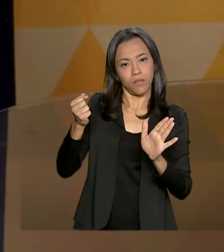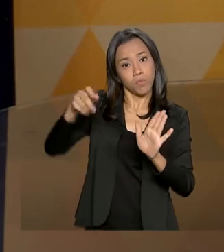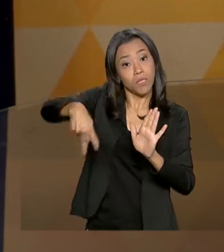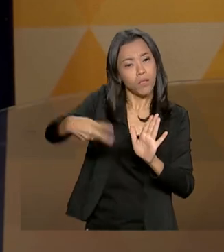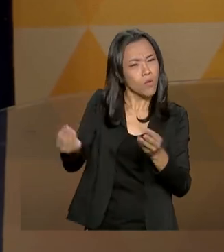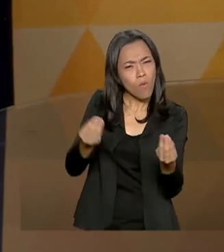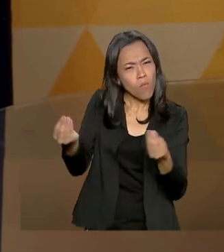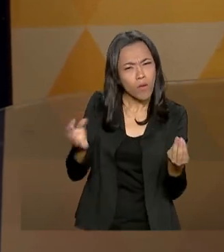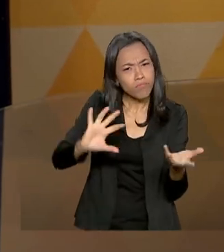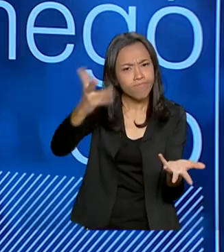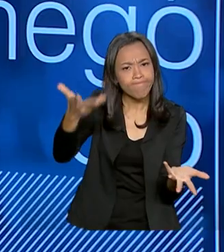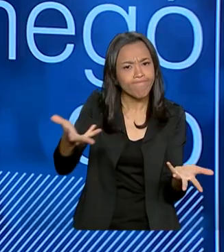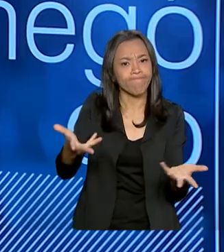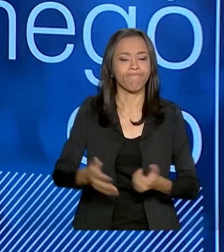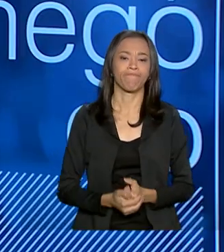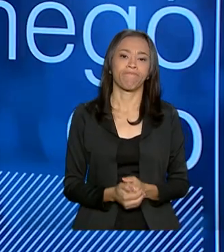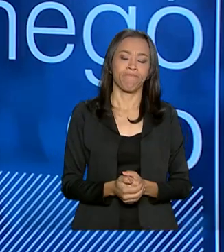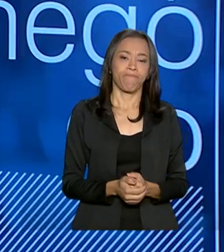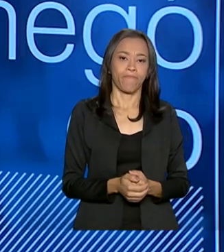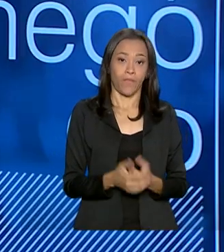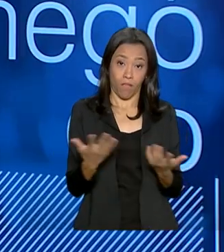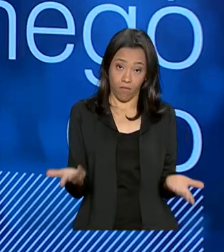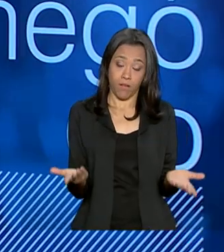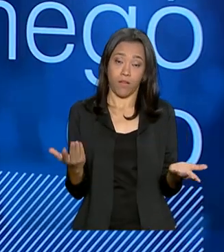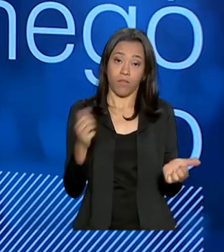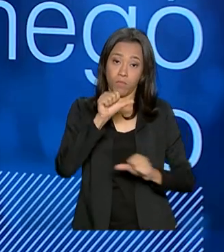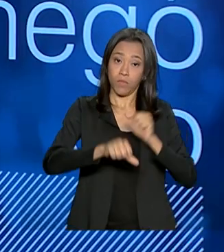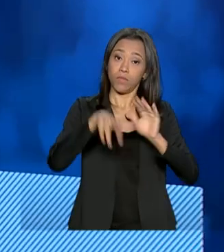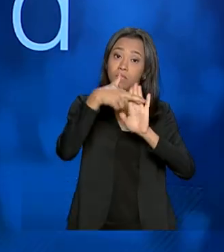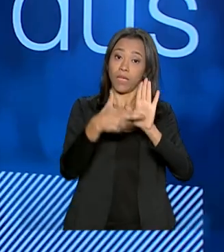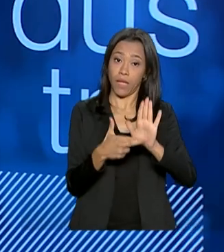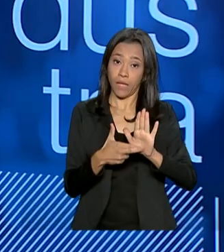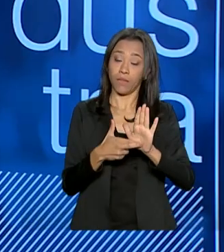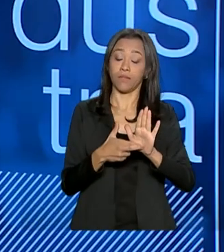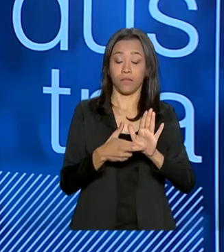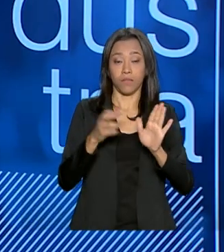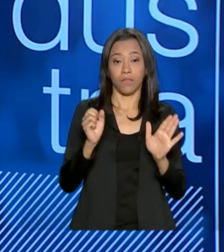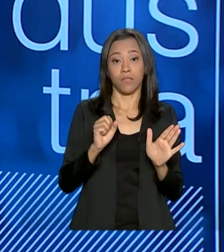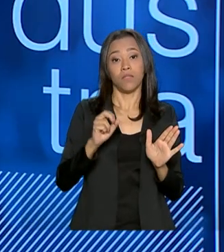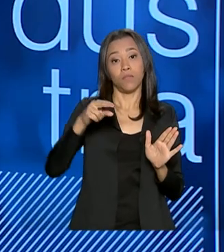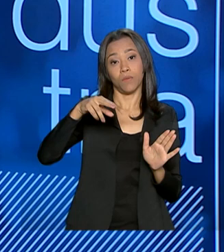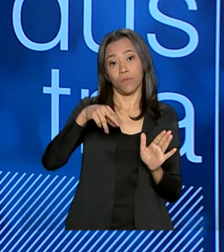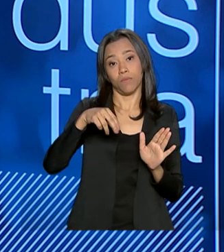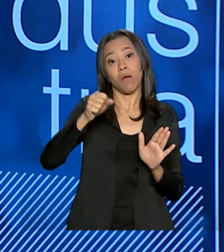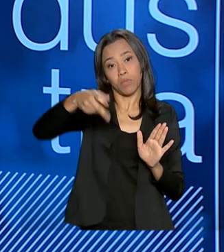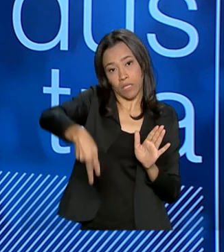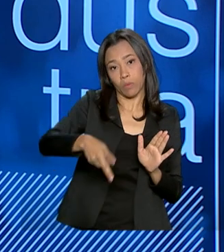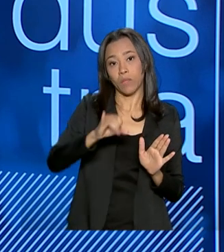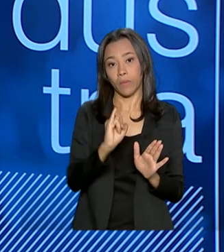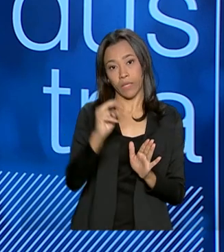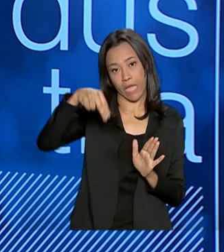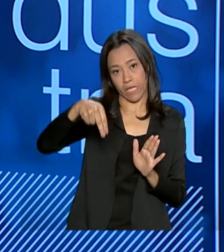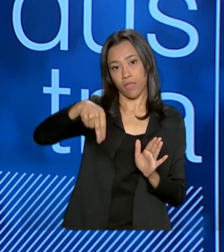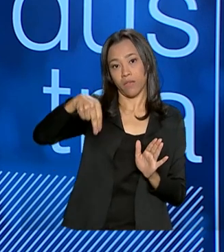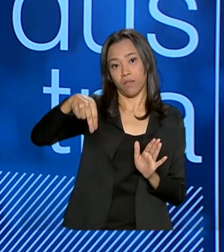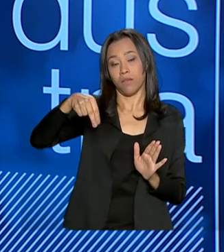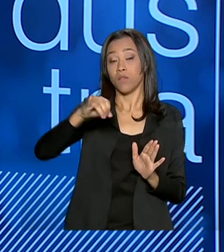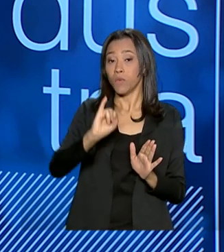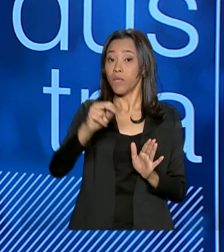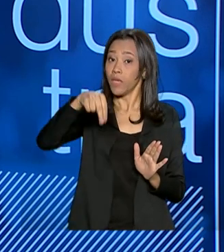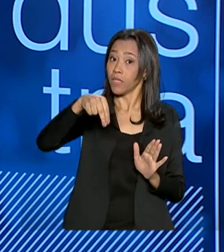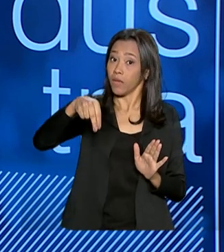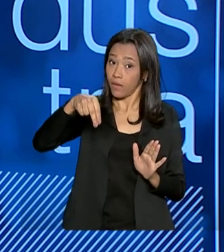vice-presidente? Olha, a questão previdenciária aqui no Brasil, né, ela é um contrato social